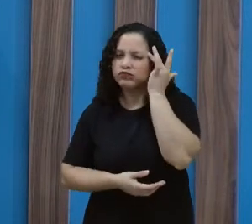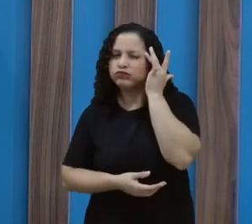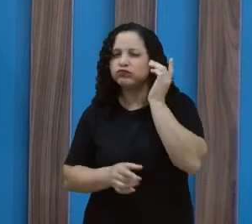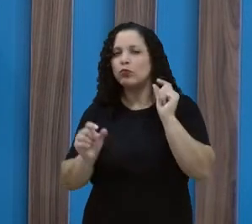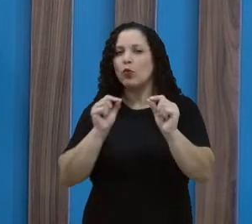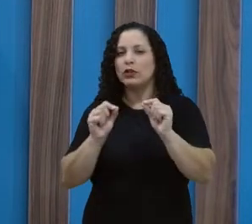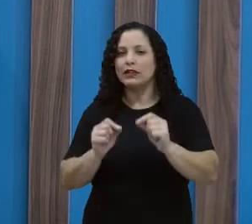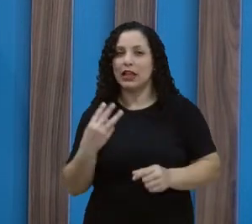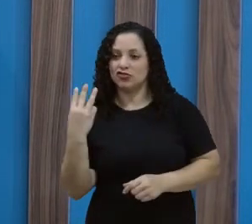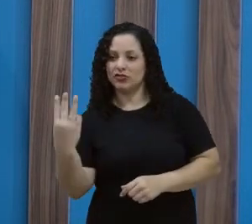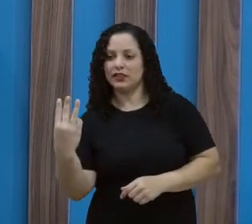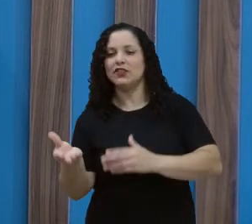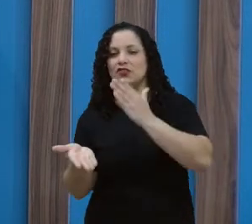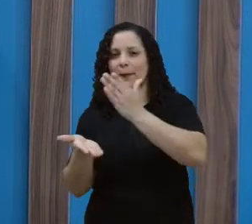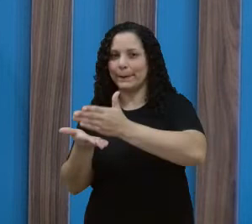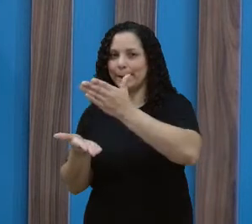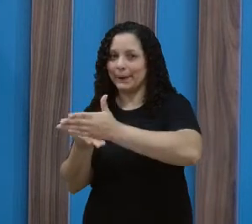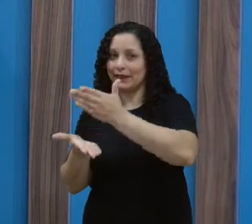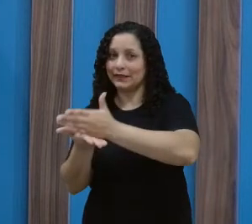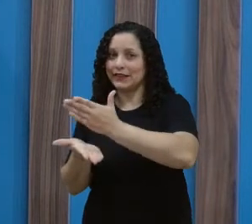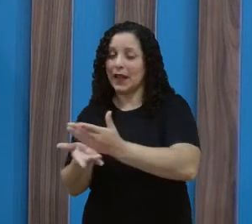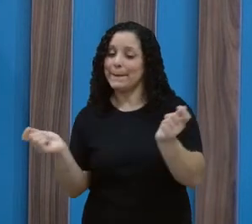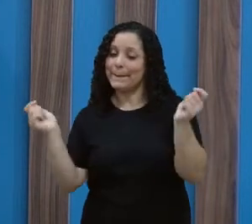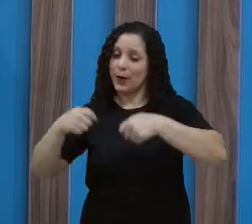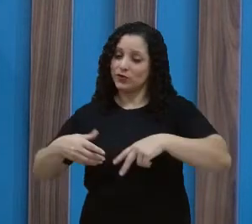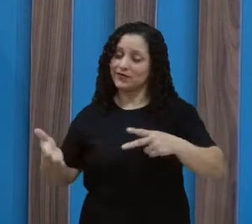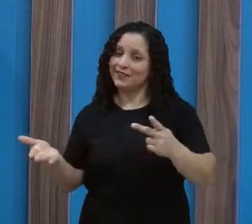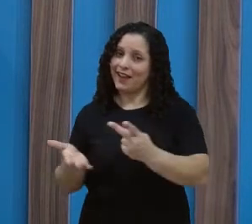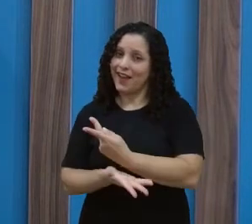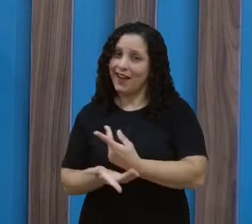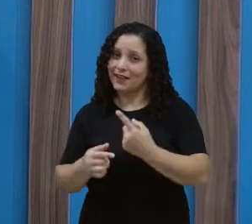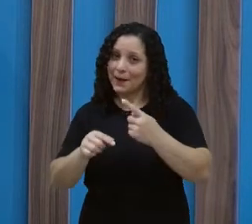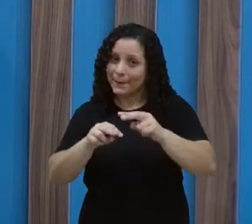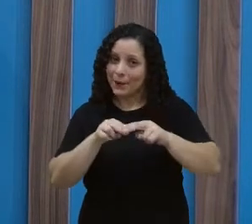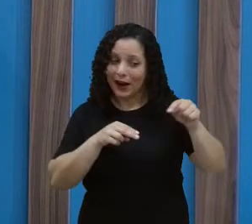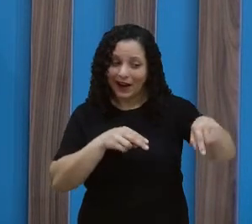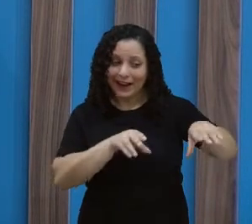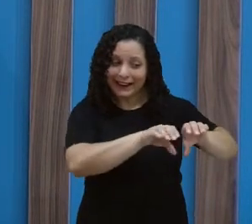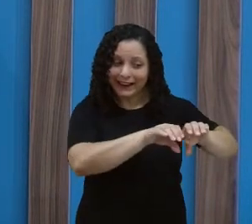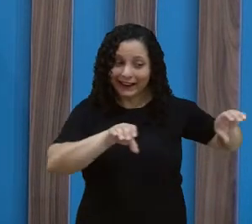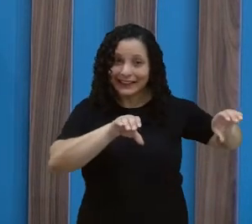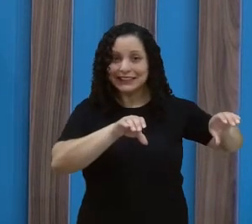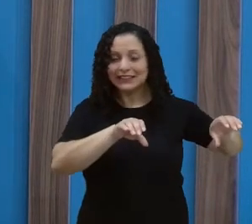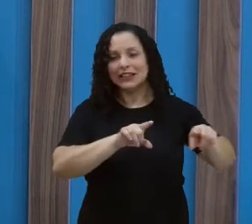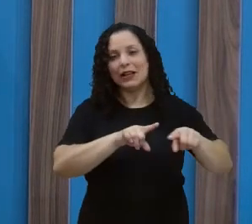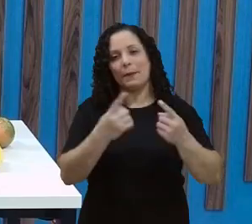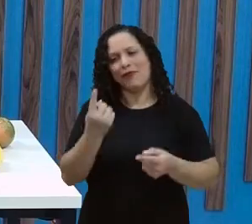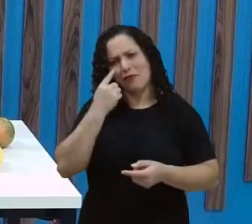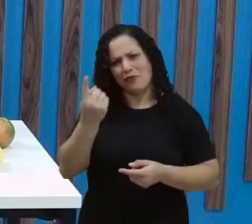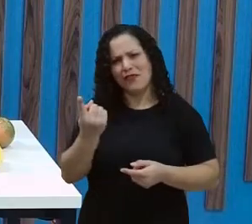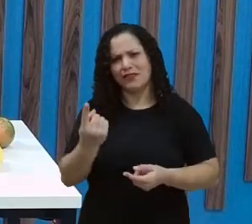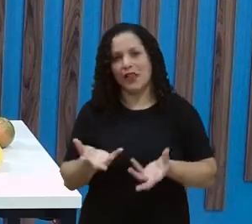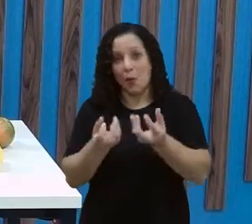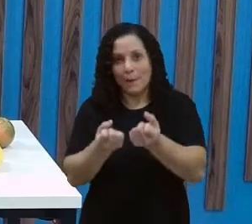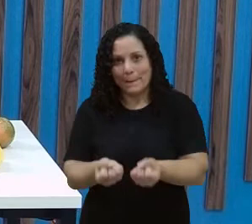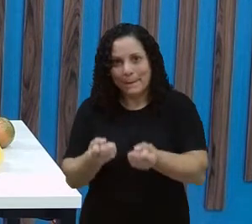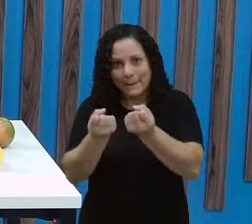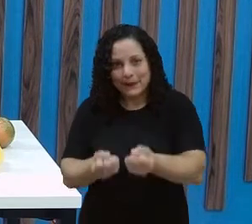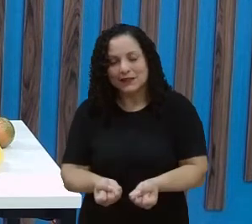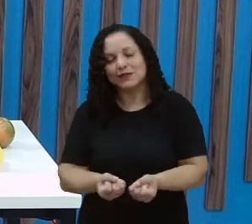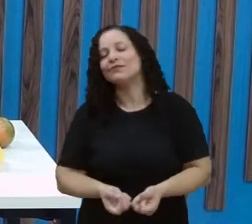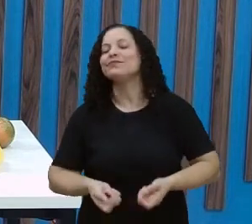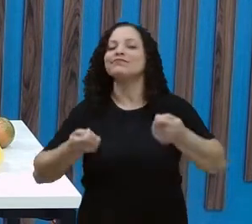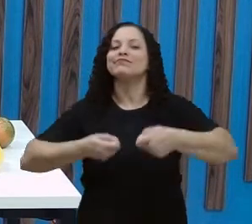dizer que são as três batatas. Eu posso estar até enganada porque a cenoura é grande, mas faça aí pra gente ver. Pronto, aí pra gente descobrir, eu vou